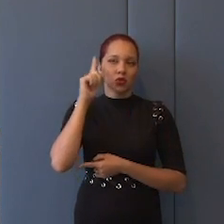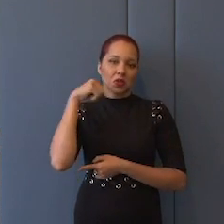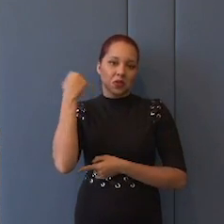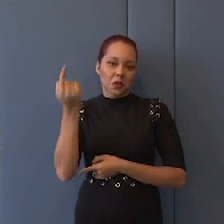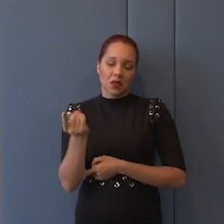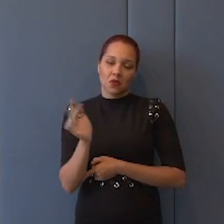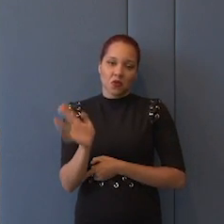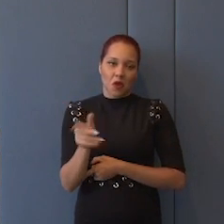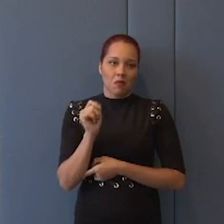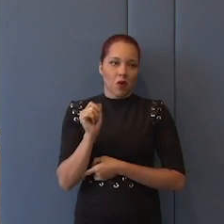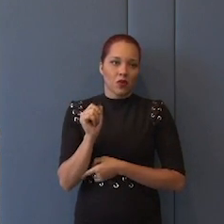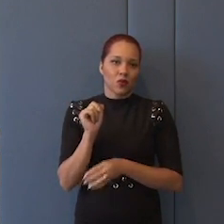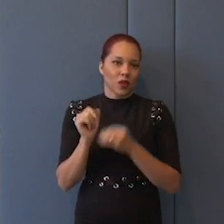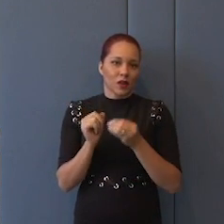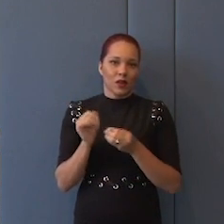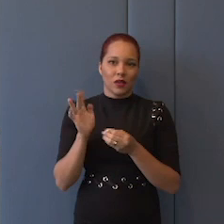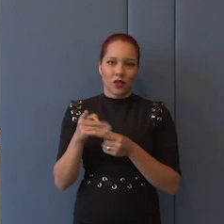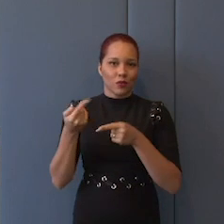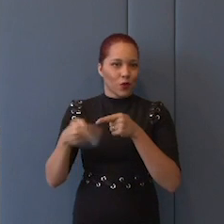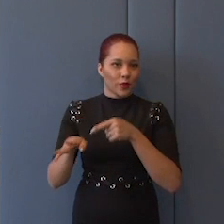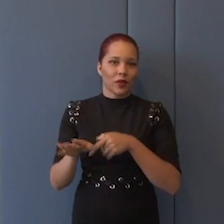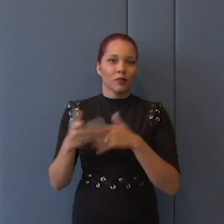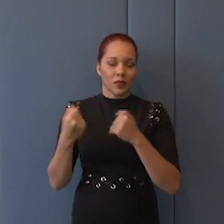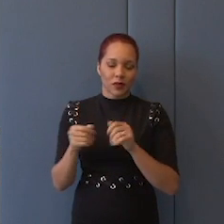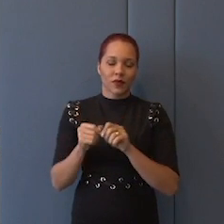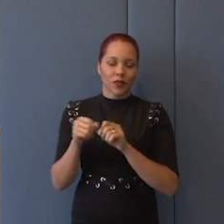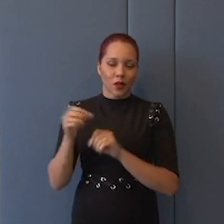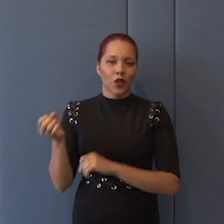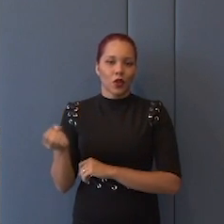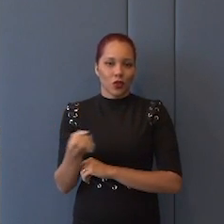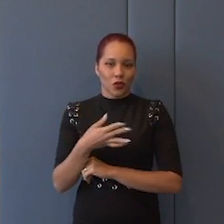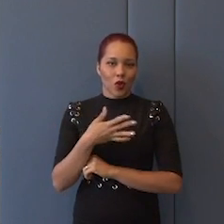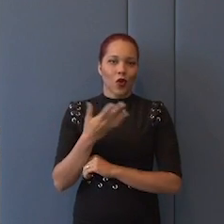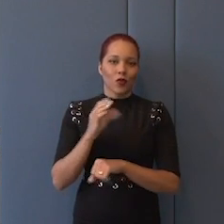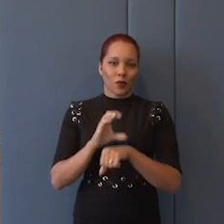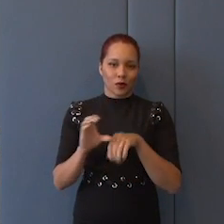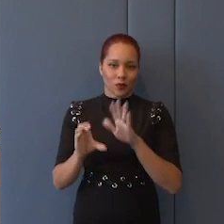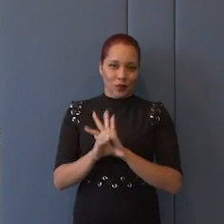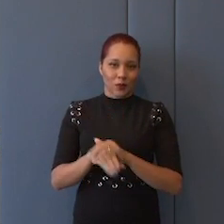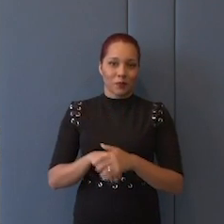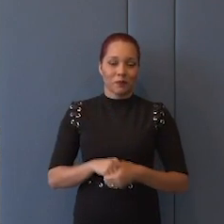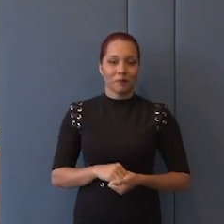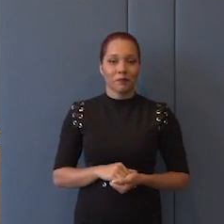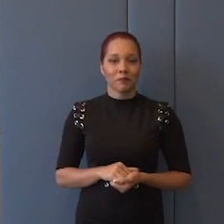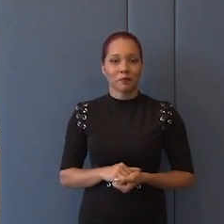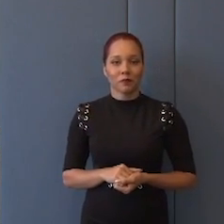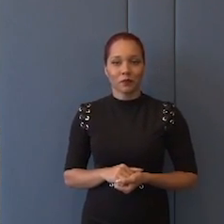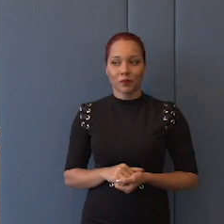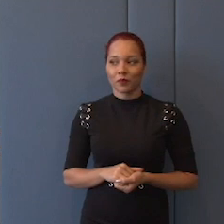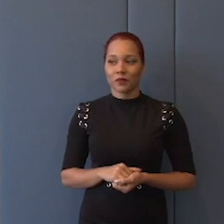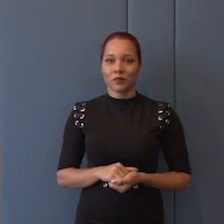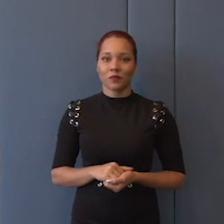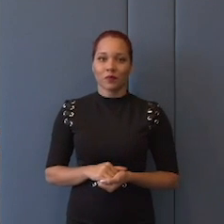antiquada. Então, já vai precisar fazer uma nova Constituição. Isso,